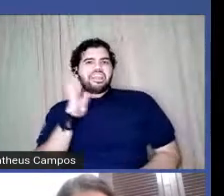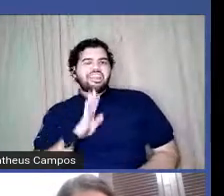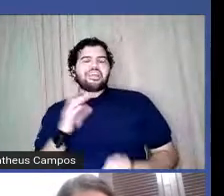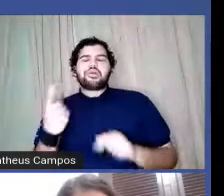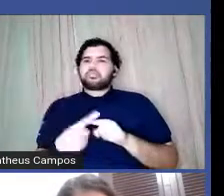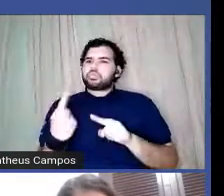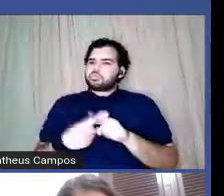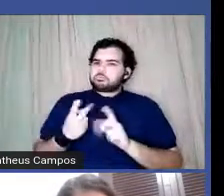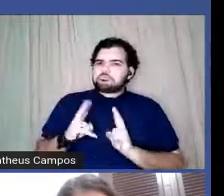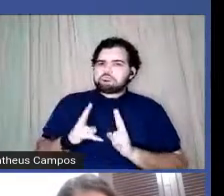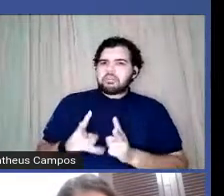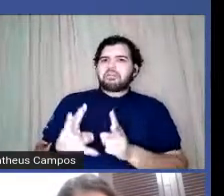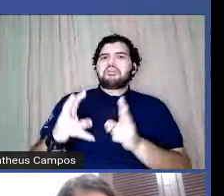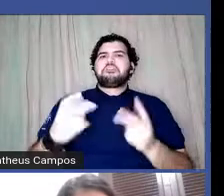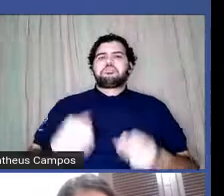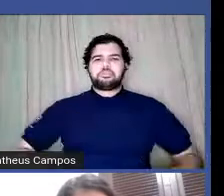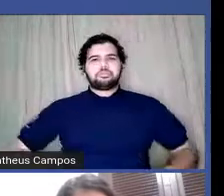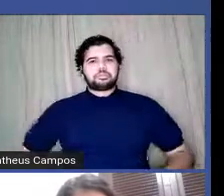seguindo.